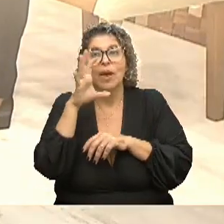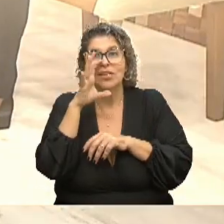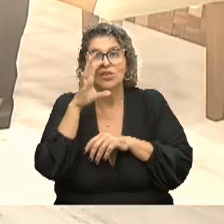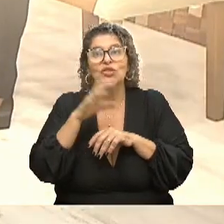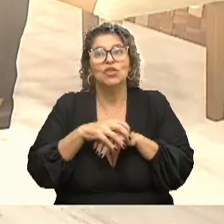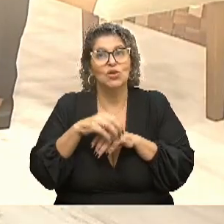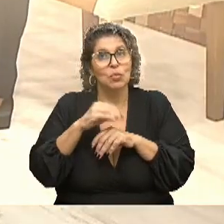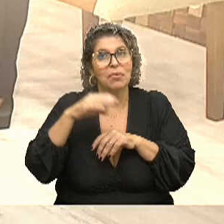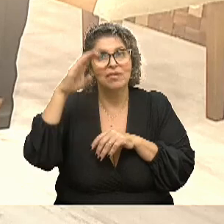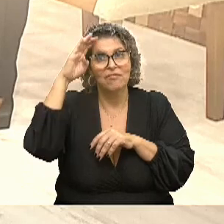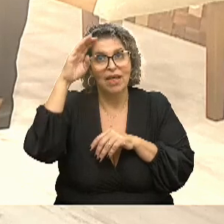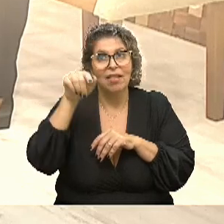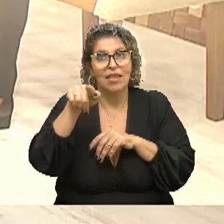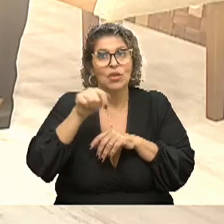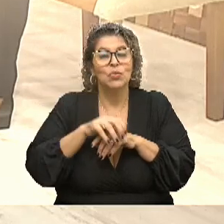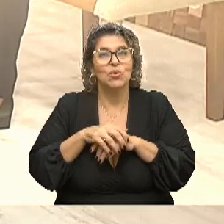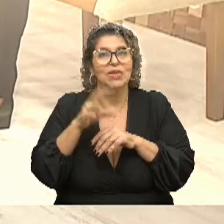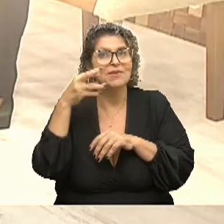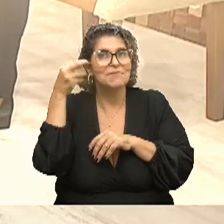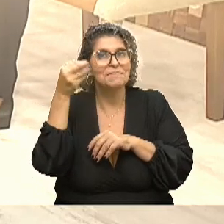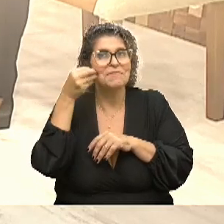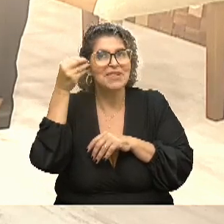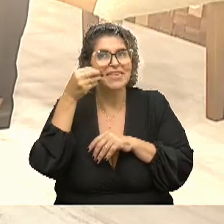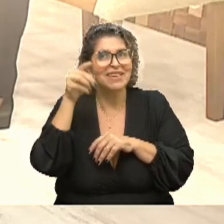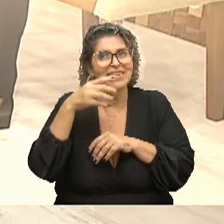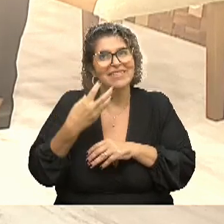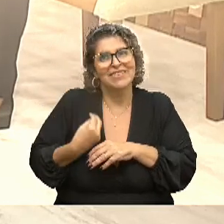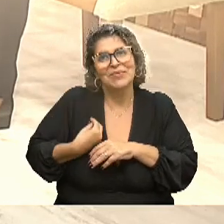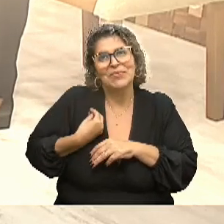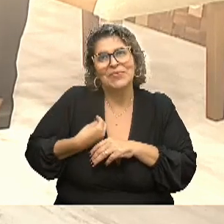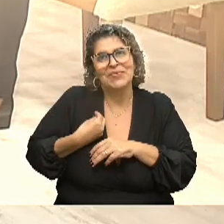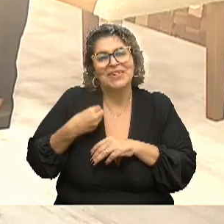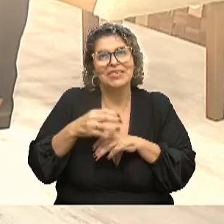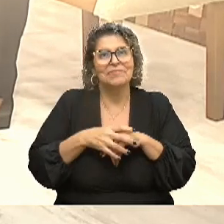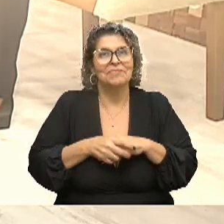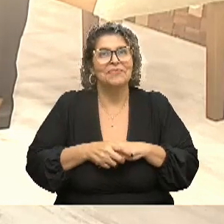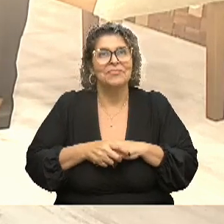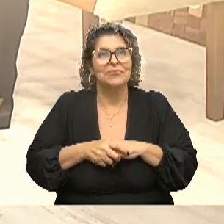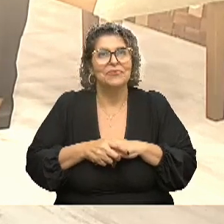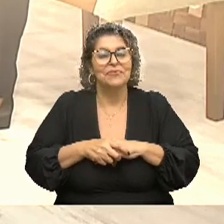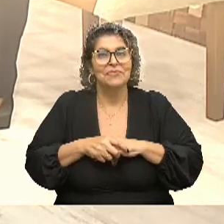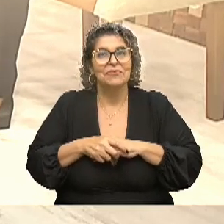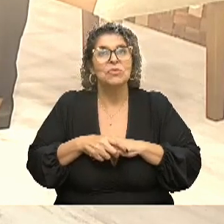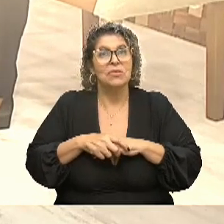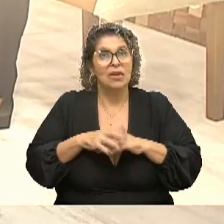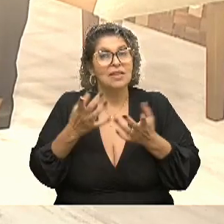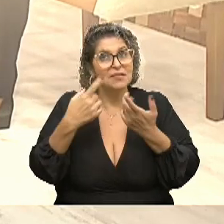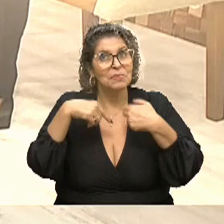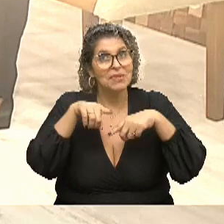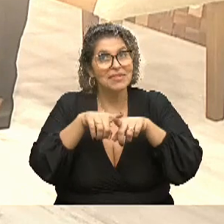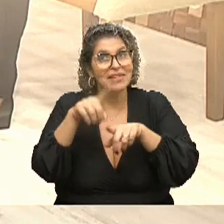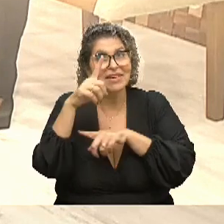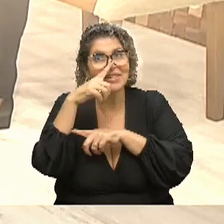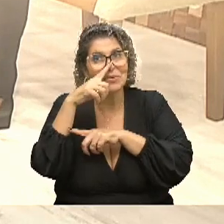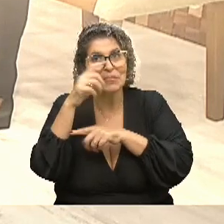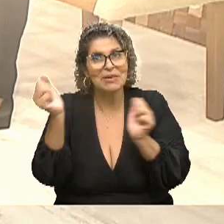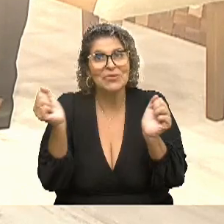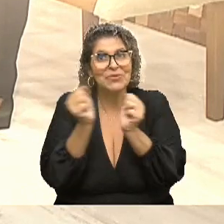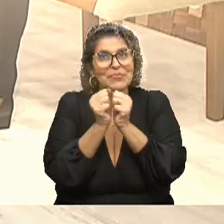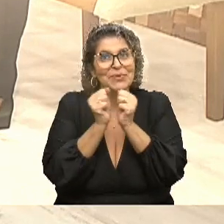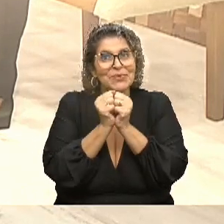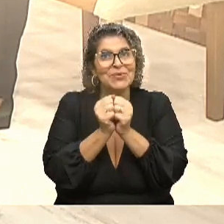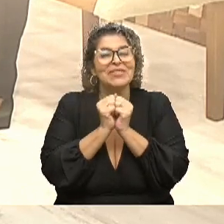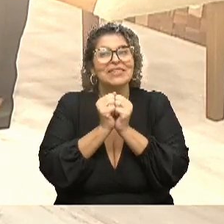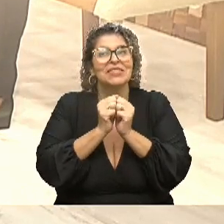possam te ouvir, falar um pouquinho da tua experiência, da tua vida. Fala. E dessa parceria que tu tem com a mãe, que está sempre contigo,